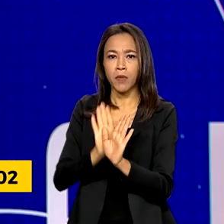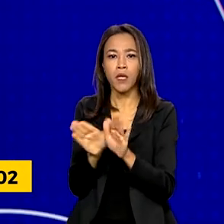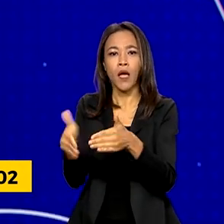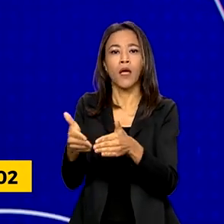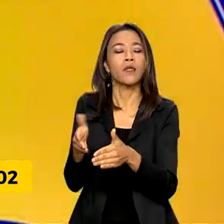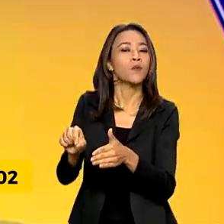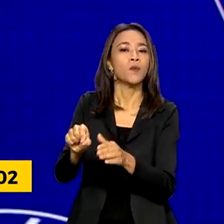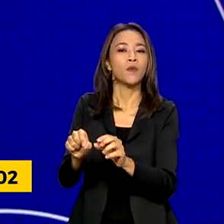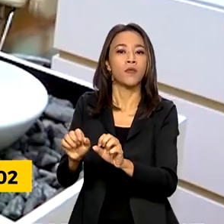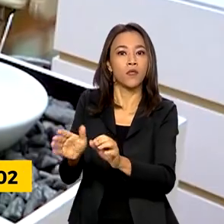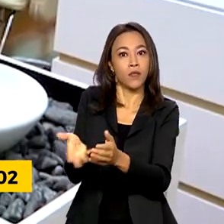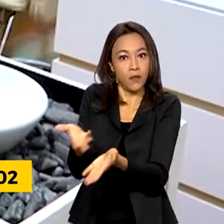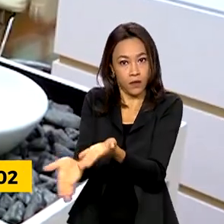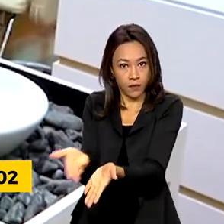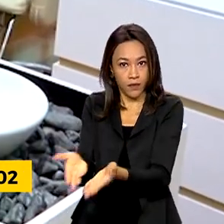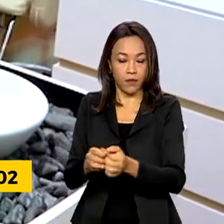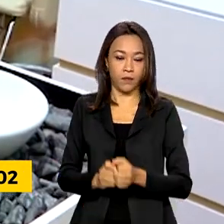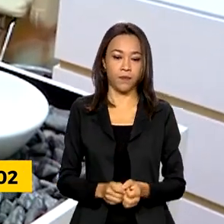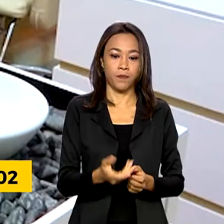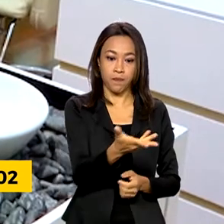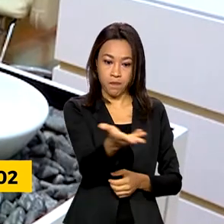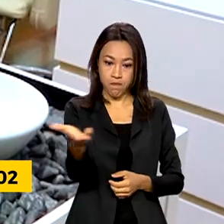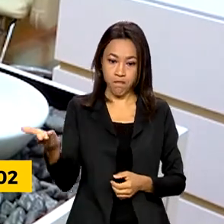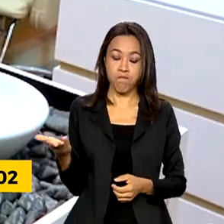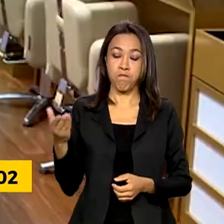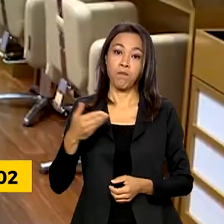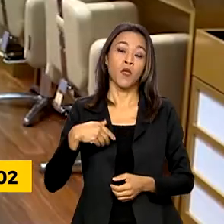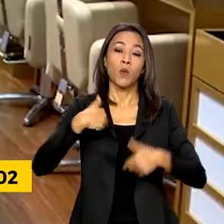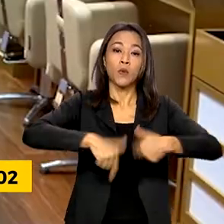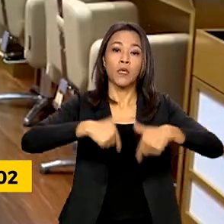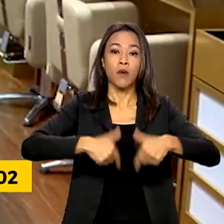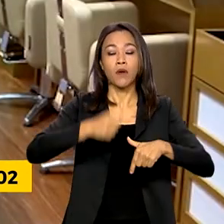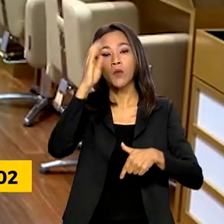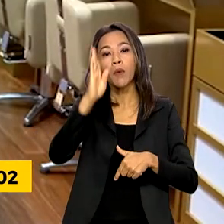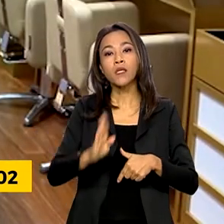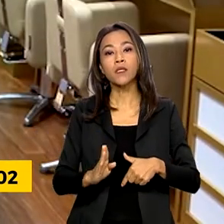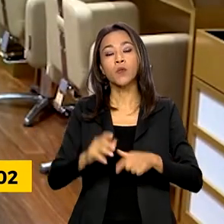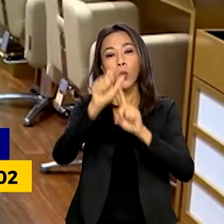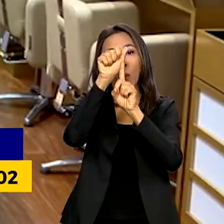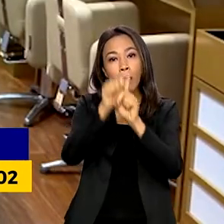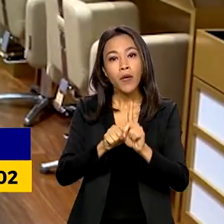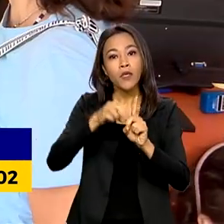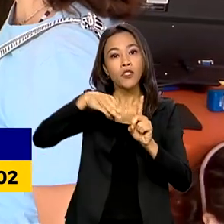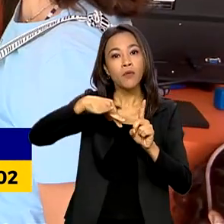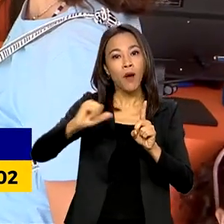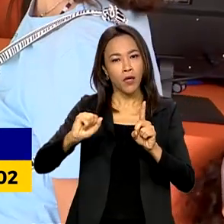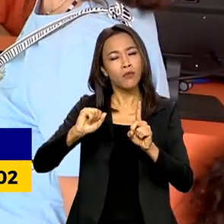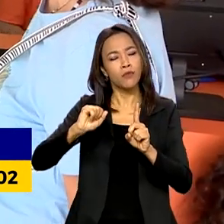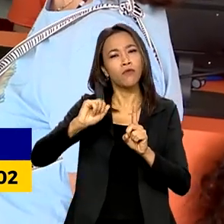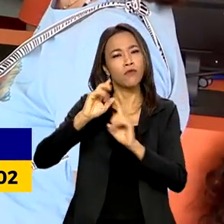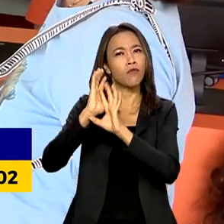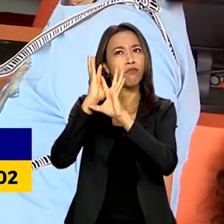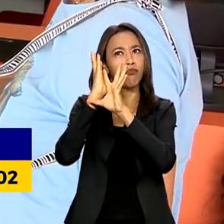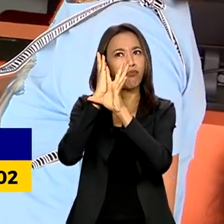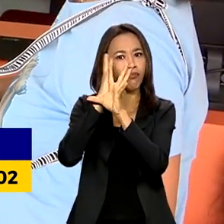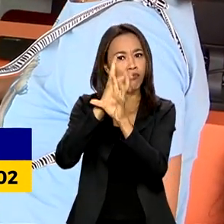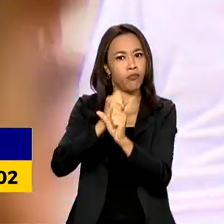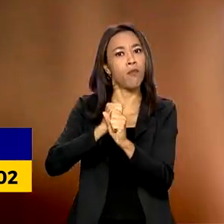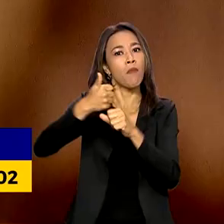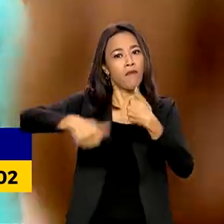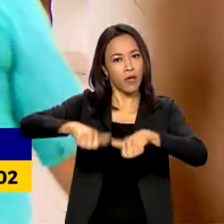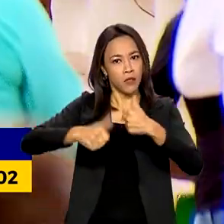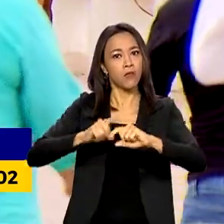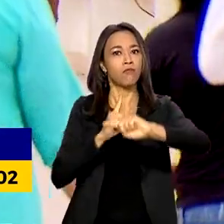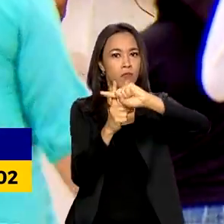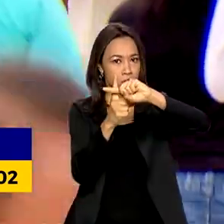serviços. O mercado de trabalho no Brasil fechou o mês de março com um saldo positivo na criação de empregos.